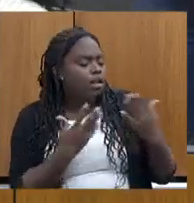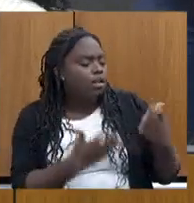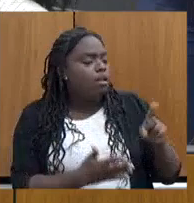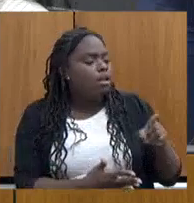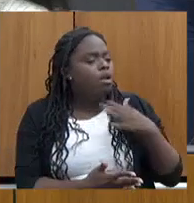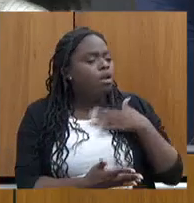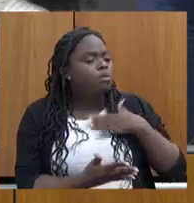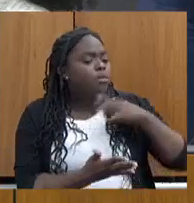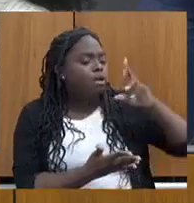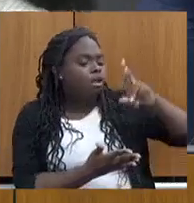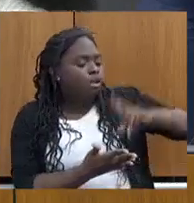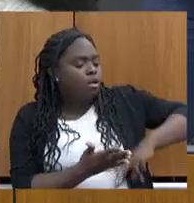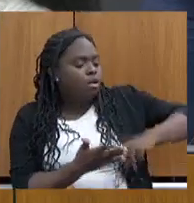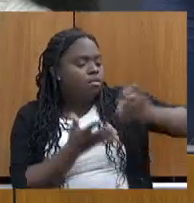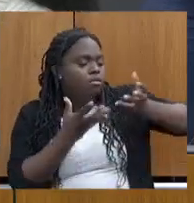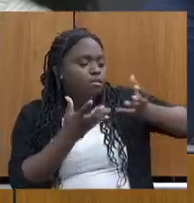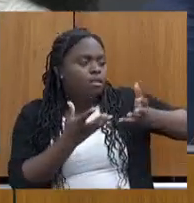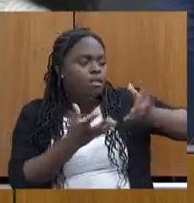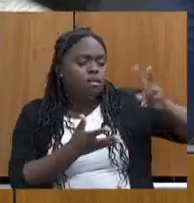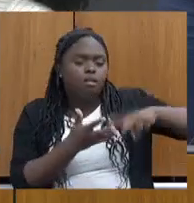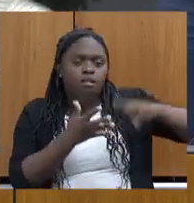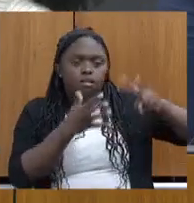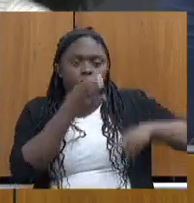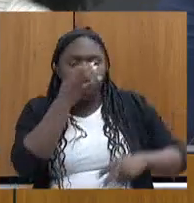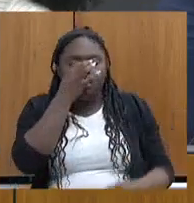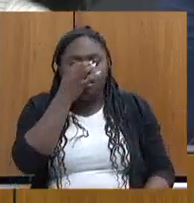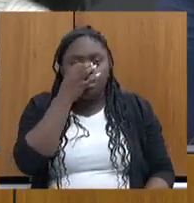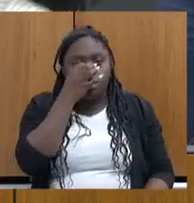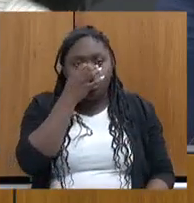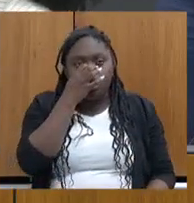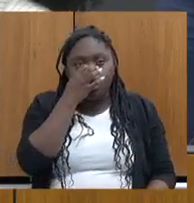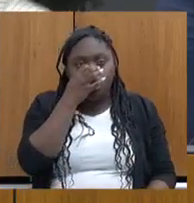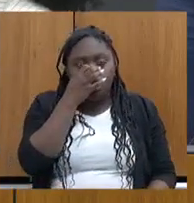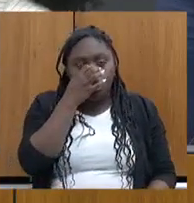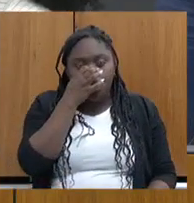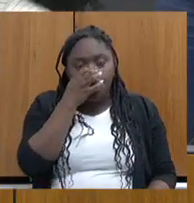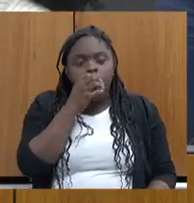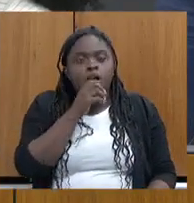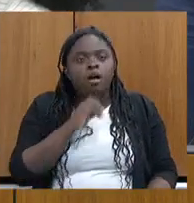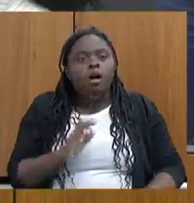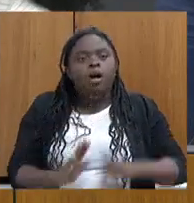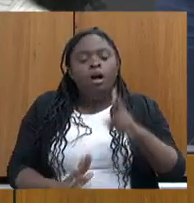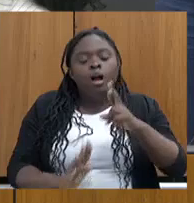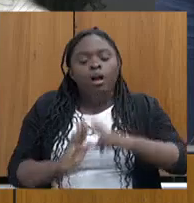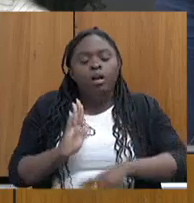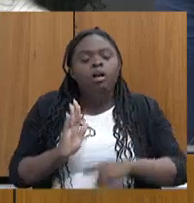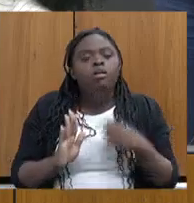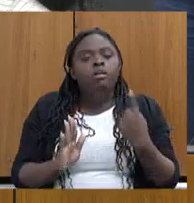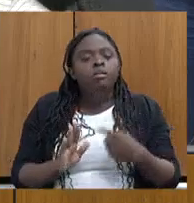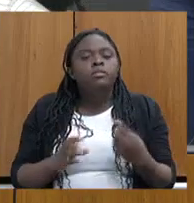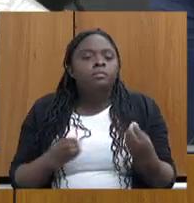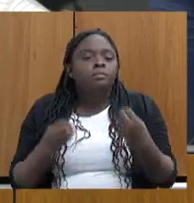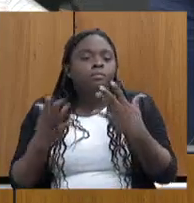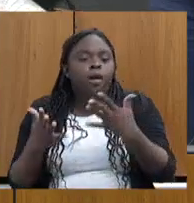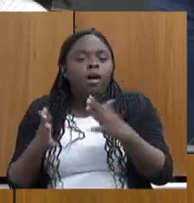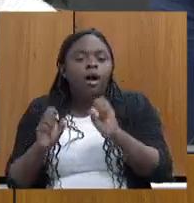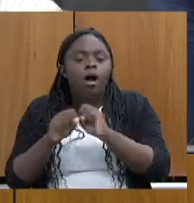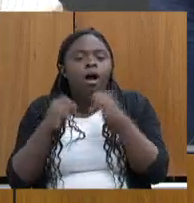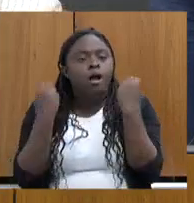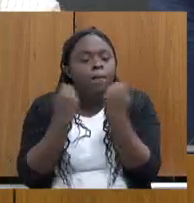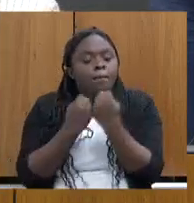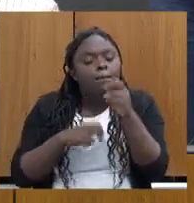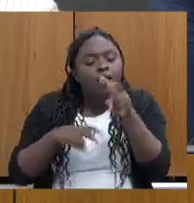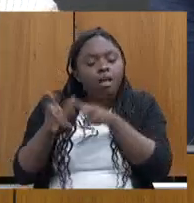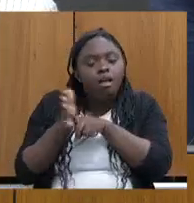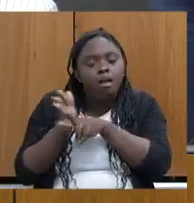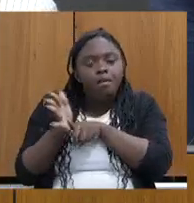também quero me debruçar. Isso aqui é o relatório que nós entregamos para a Assembleia Fiscaliza, que deve estar chegando. Vai entregar.